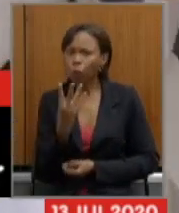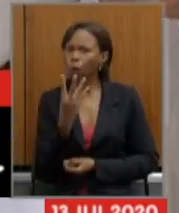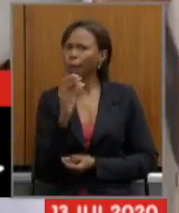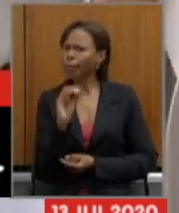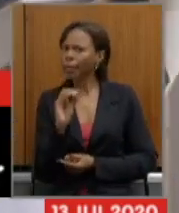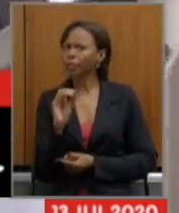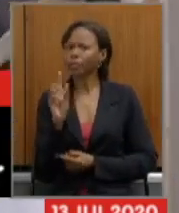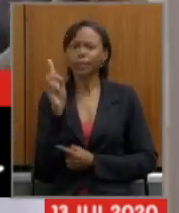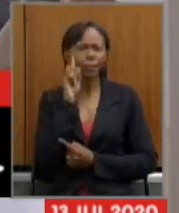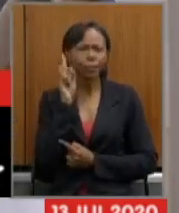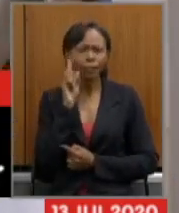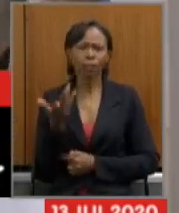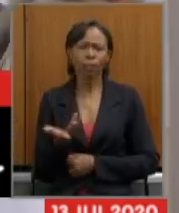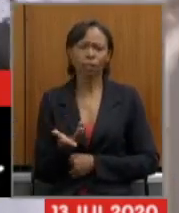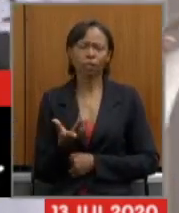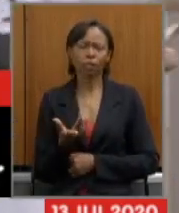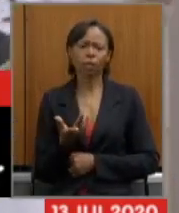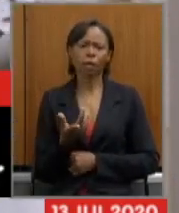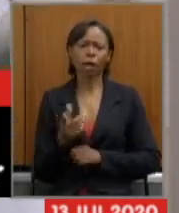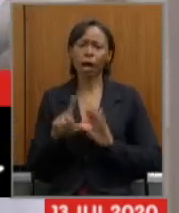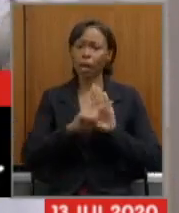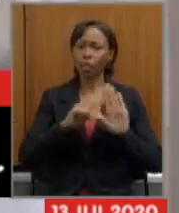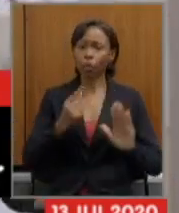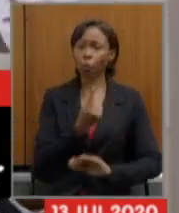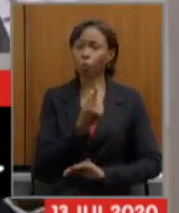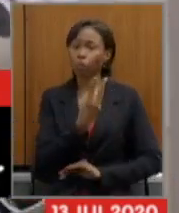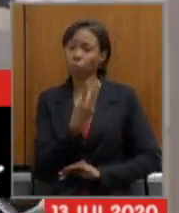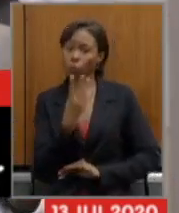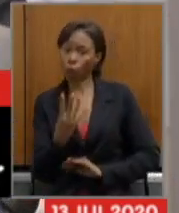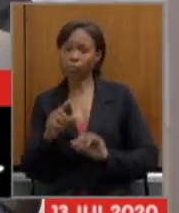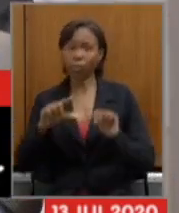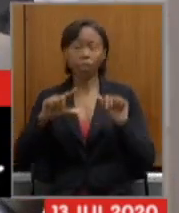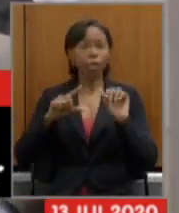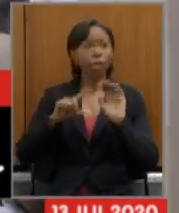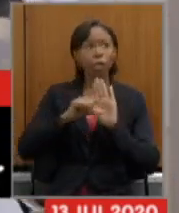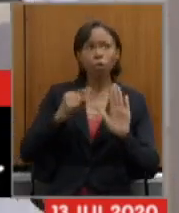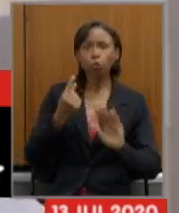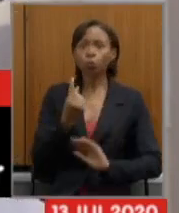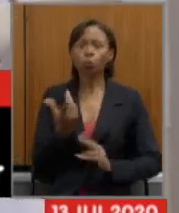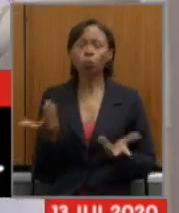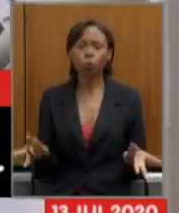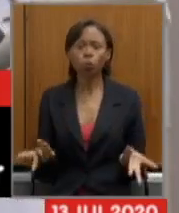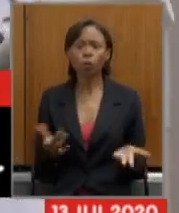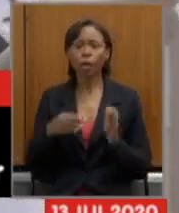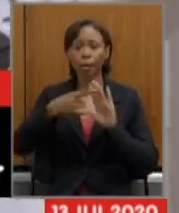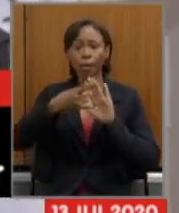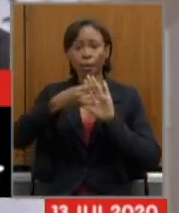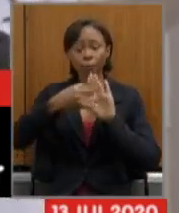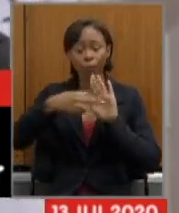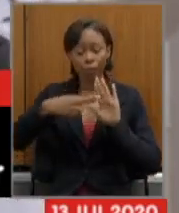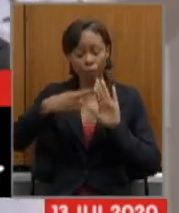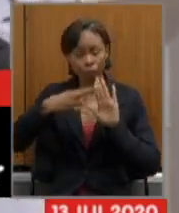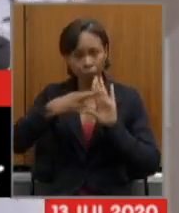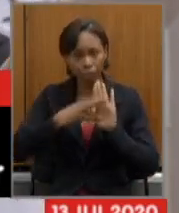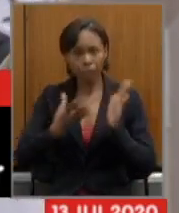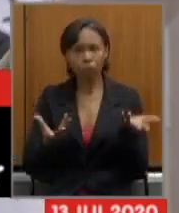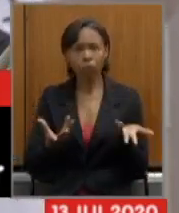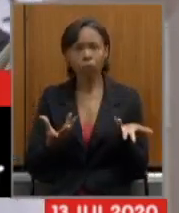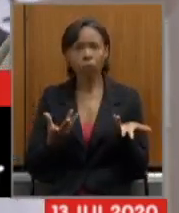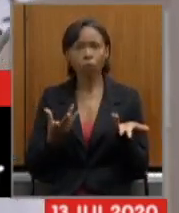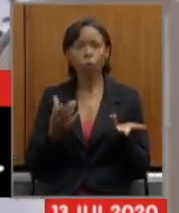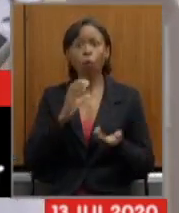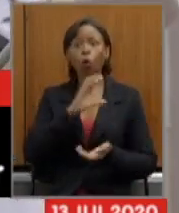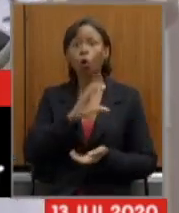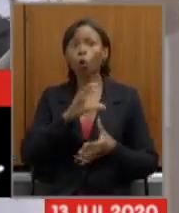artigo 134 inciso 1 do regimento interno comissão especial prazo 40 dias em primeiro turno